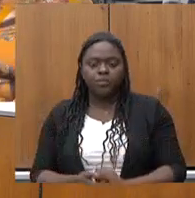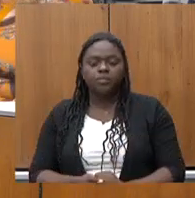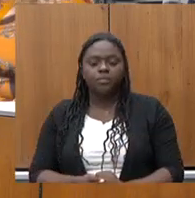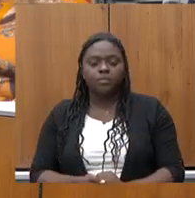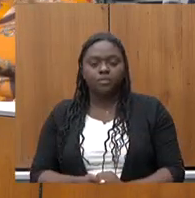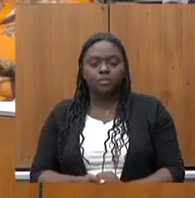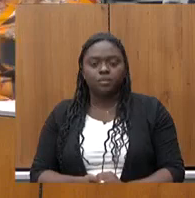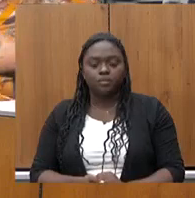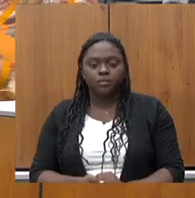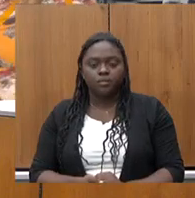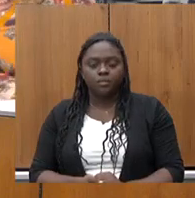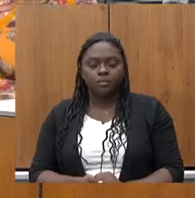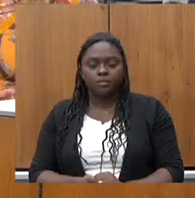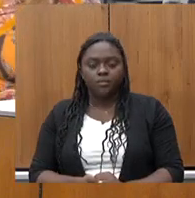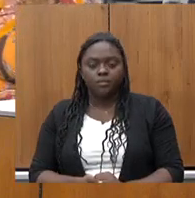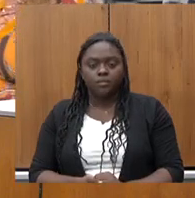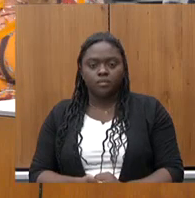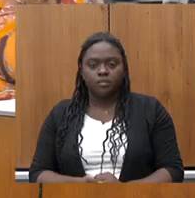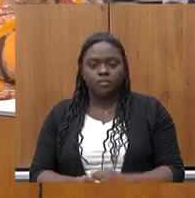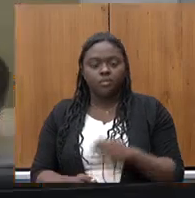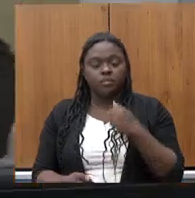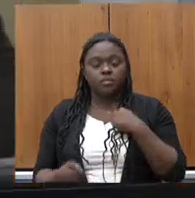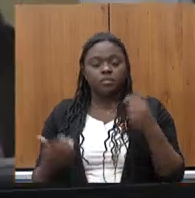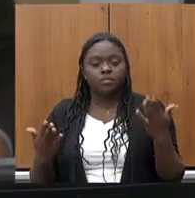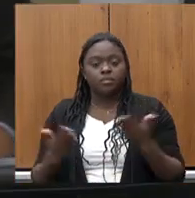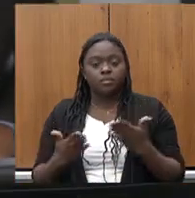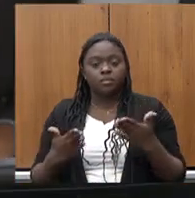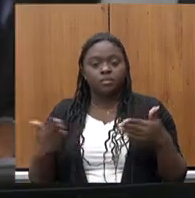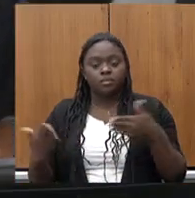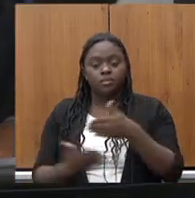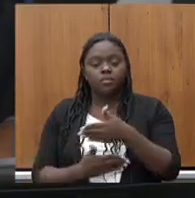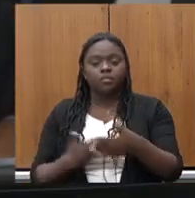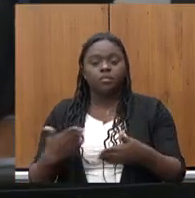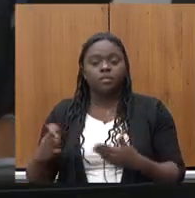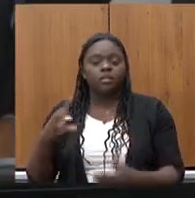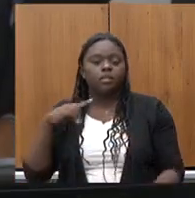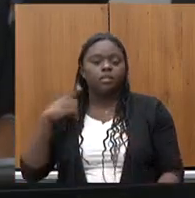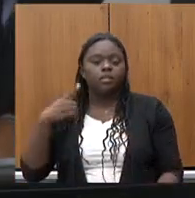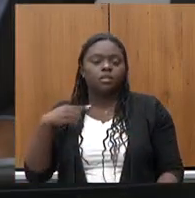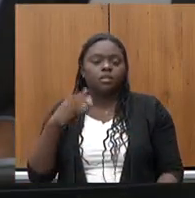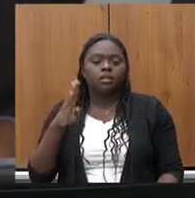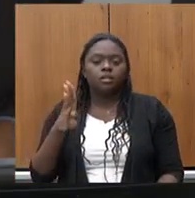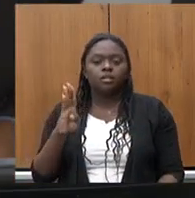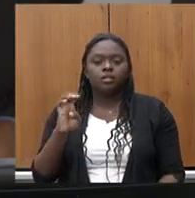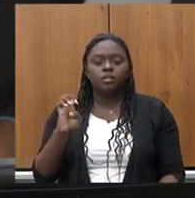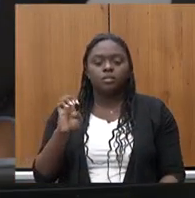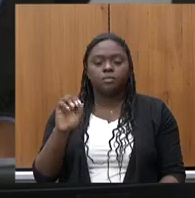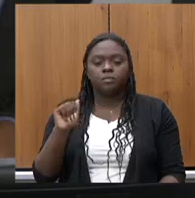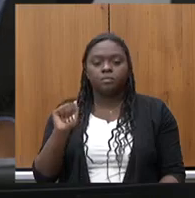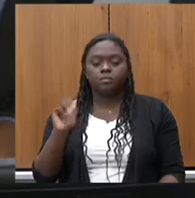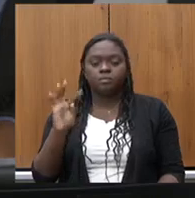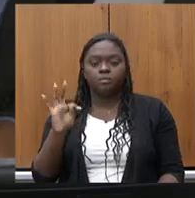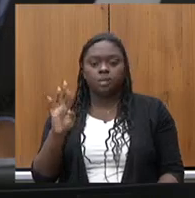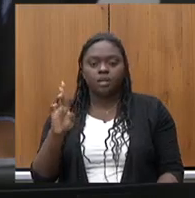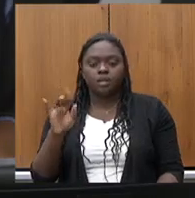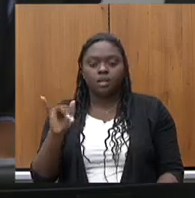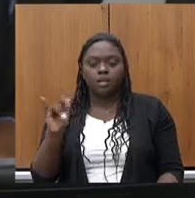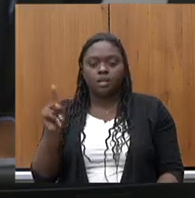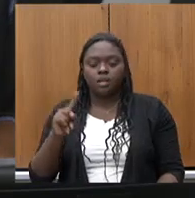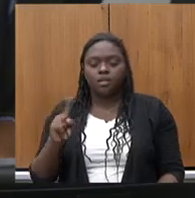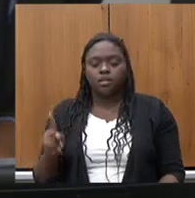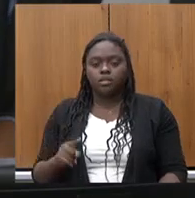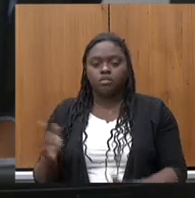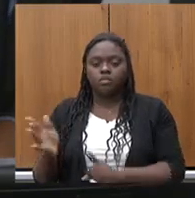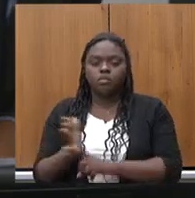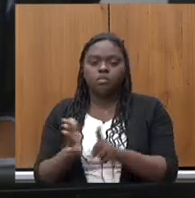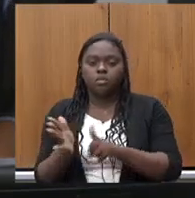eu passo a palavra à deputada Beatriz Serqueira para as suas perguntas